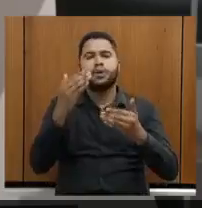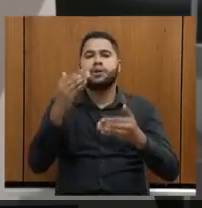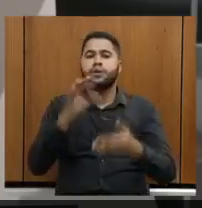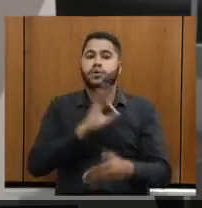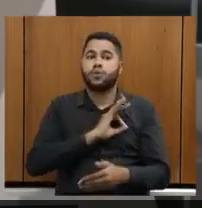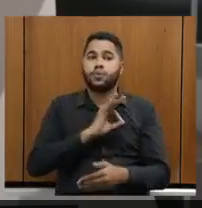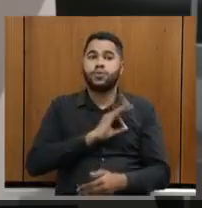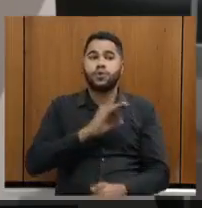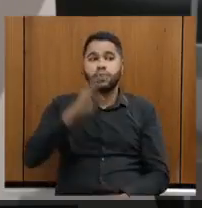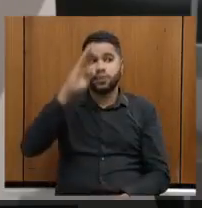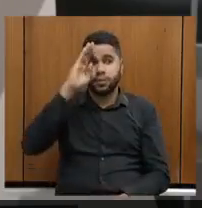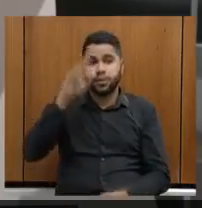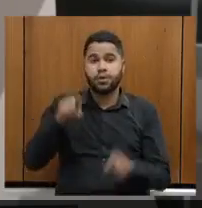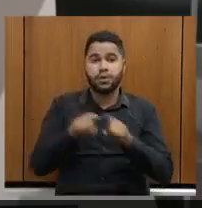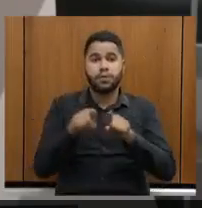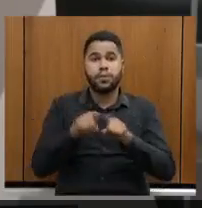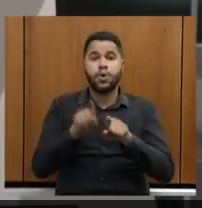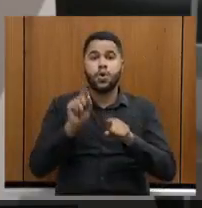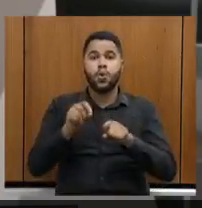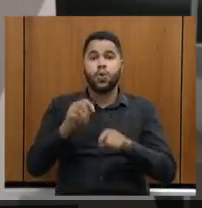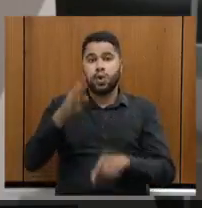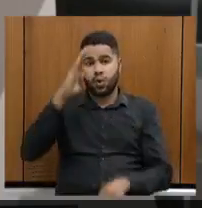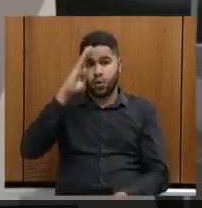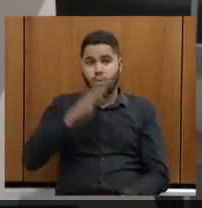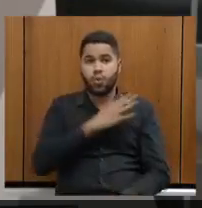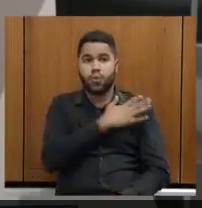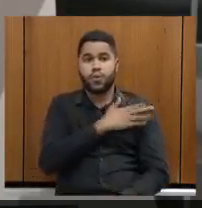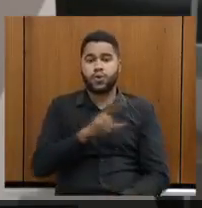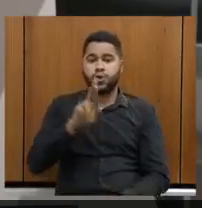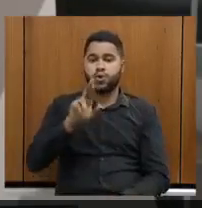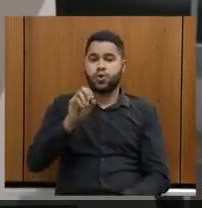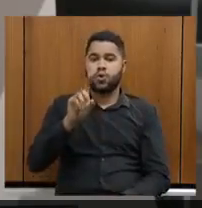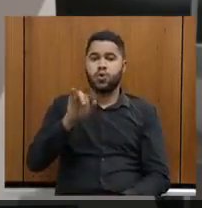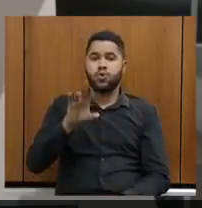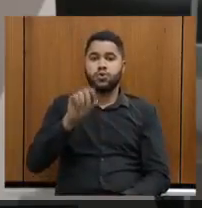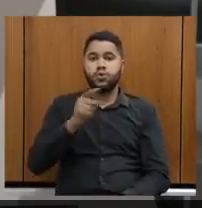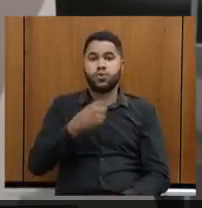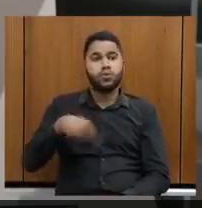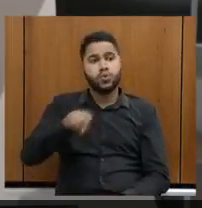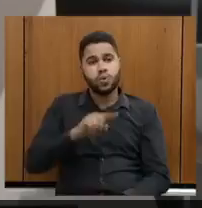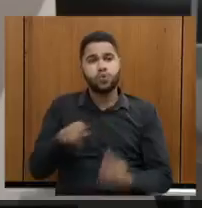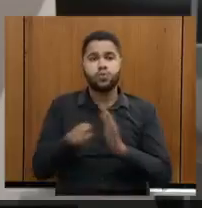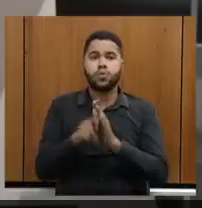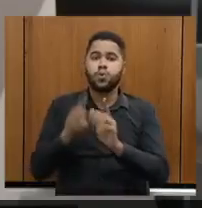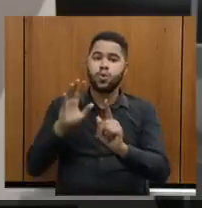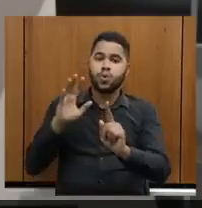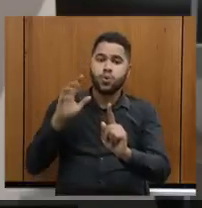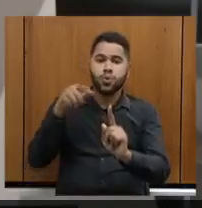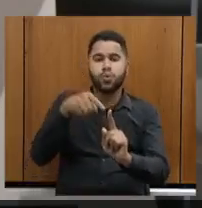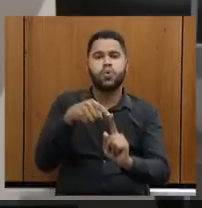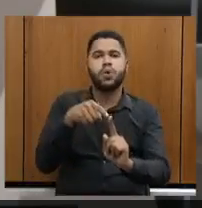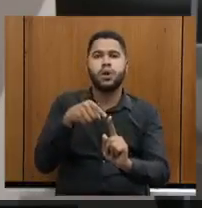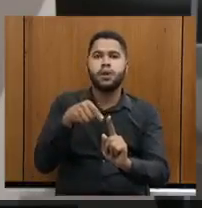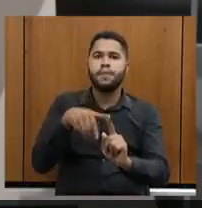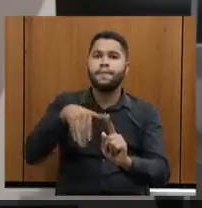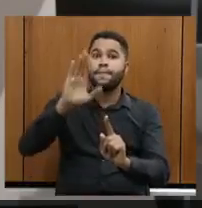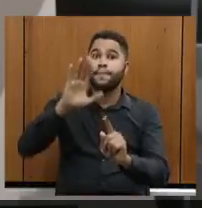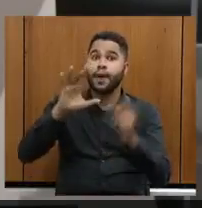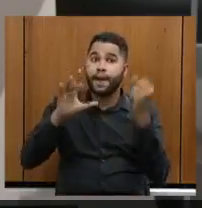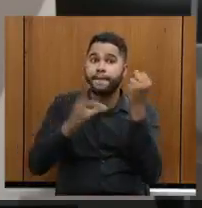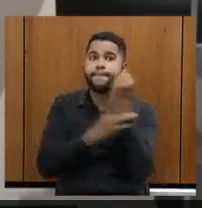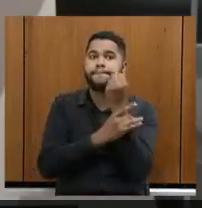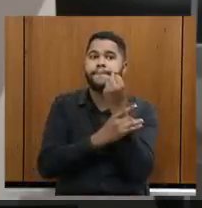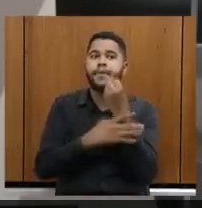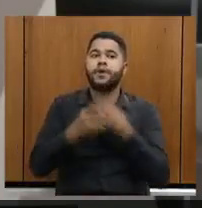Militar, ao Comandante Rodrigo pela parceria, um marketing de que, se nós somos o destino mais seguro do país,